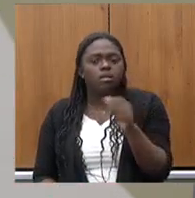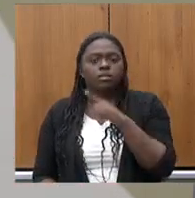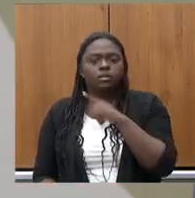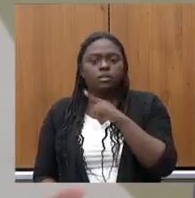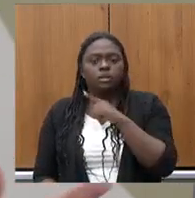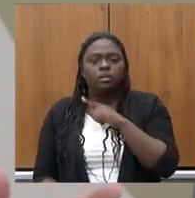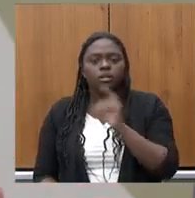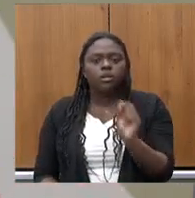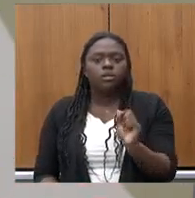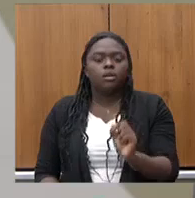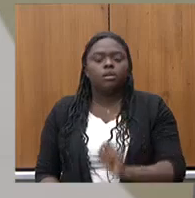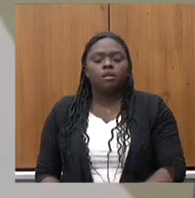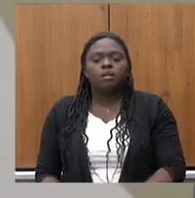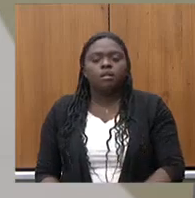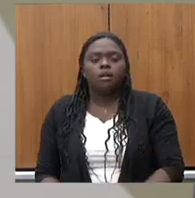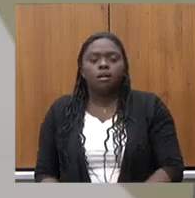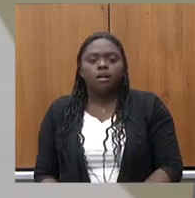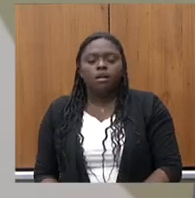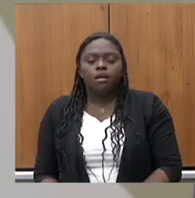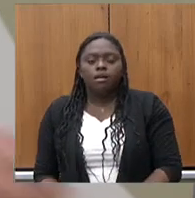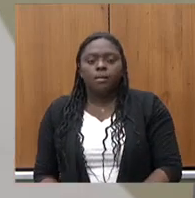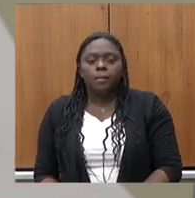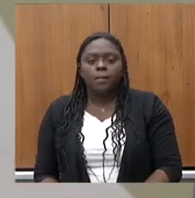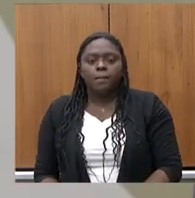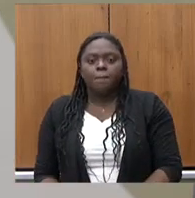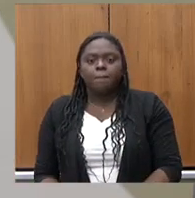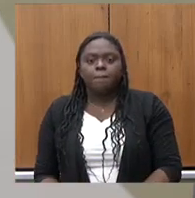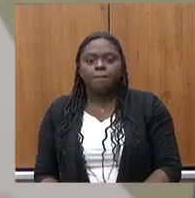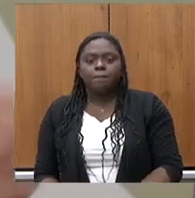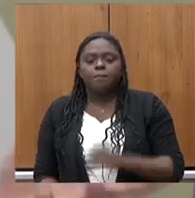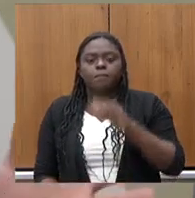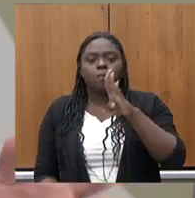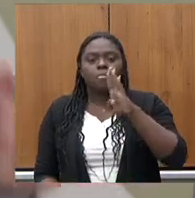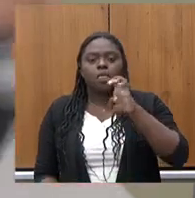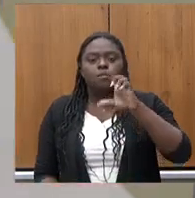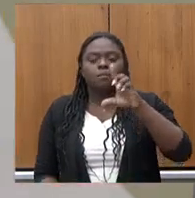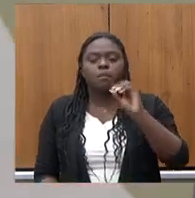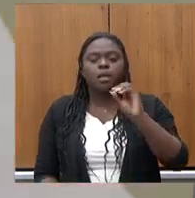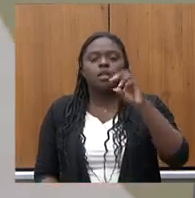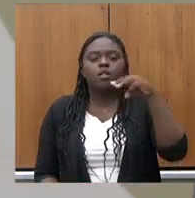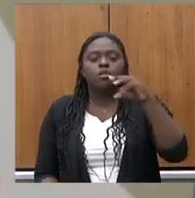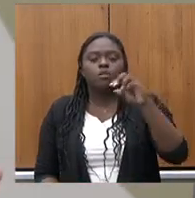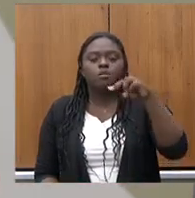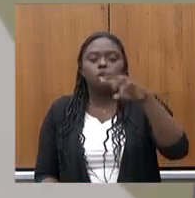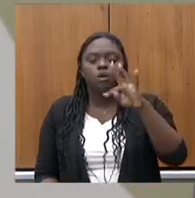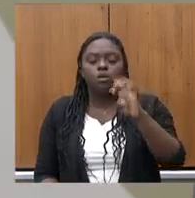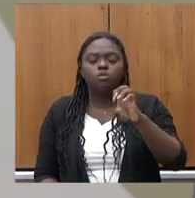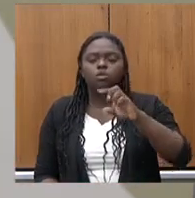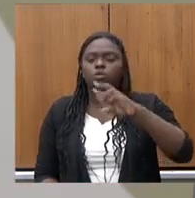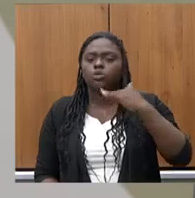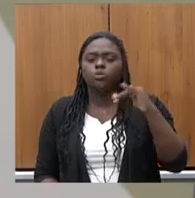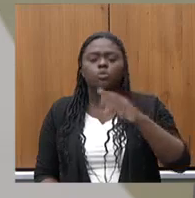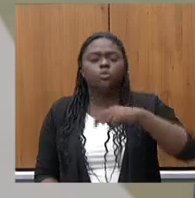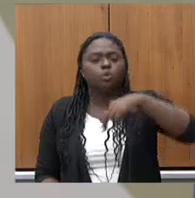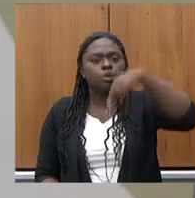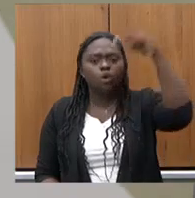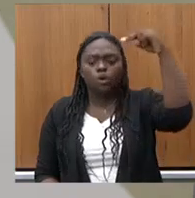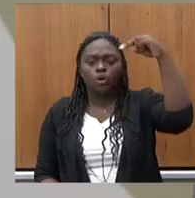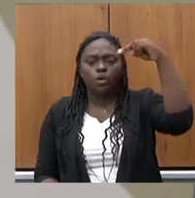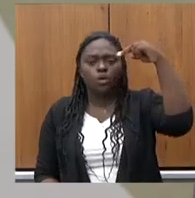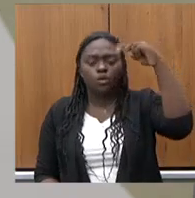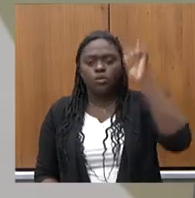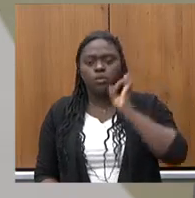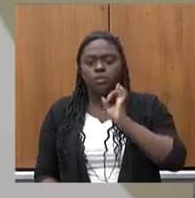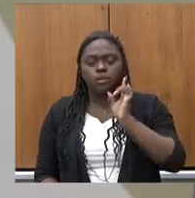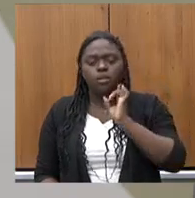termos é Belo Monte Santo Antônio tudo lá no norte do estado então assim